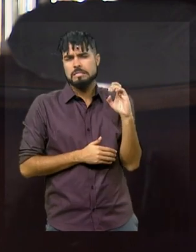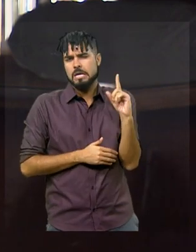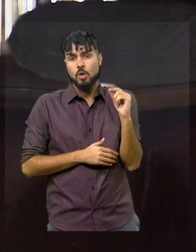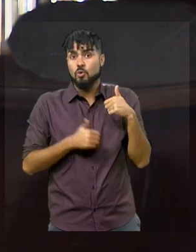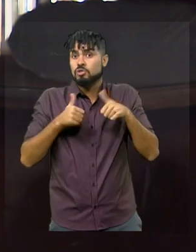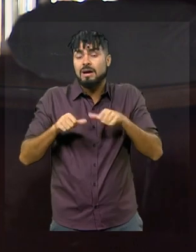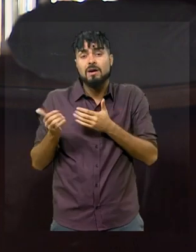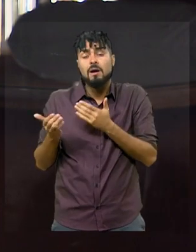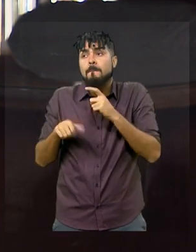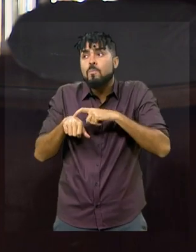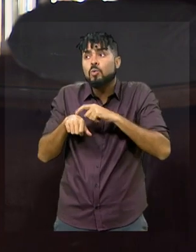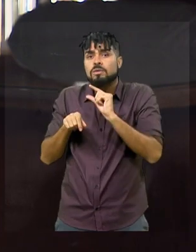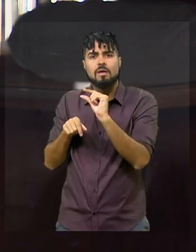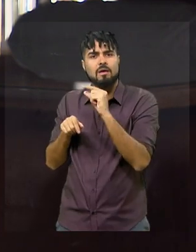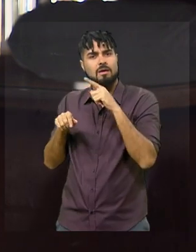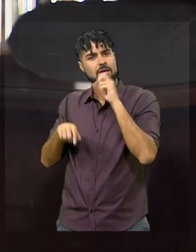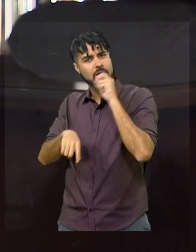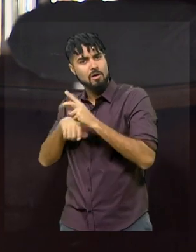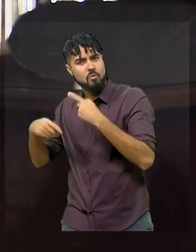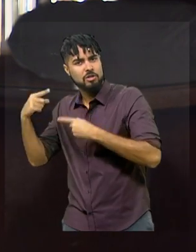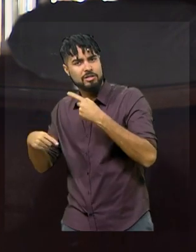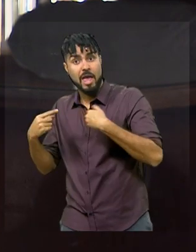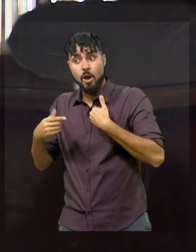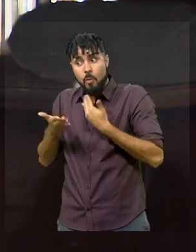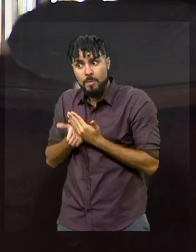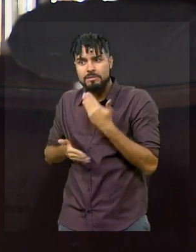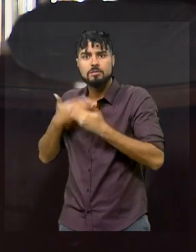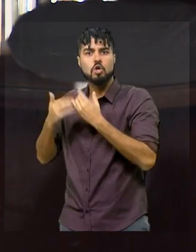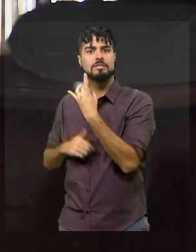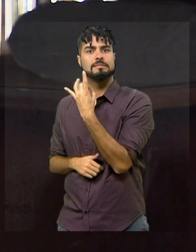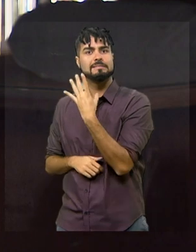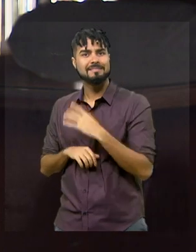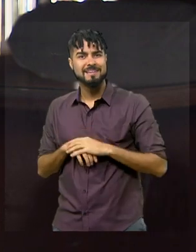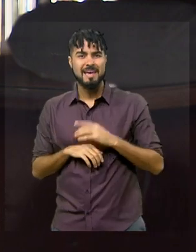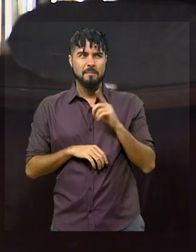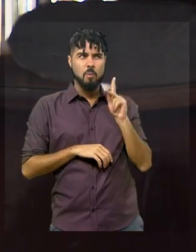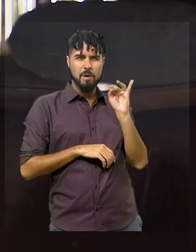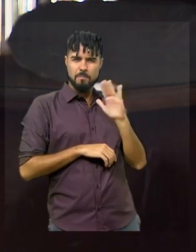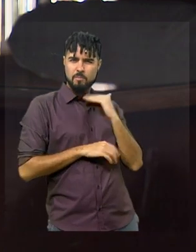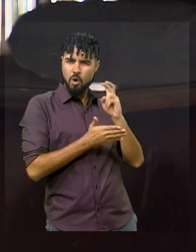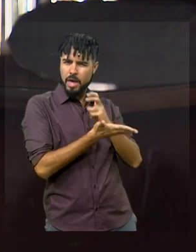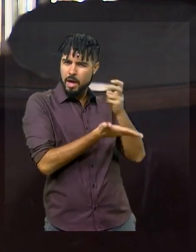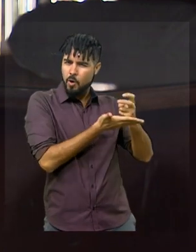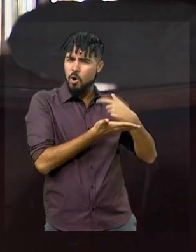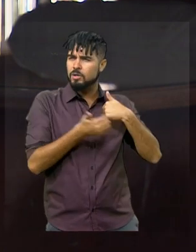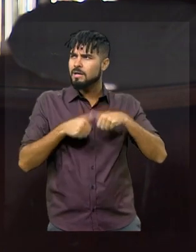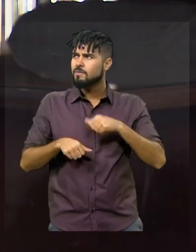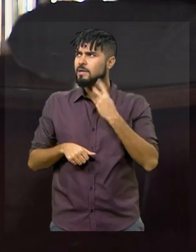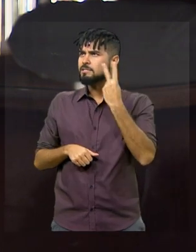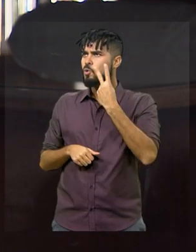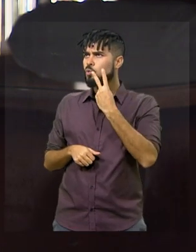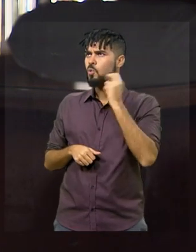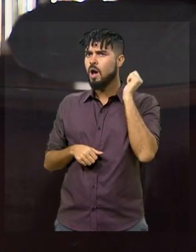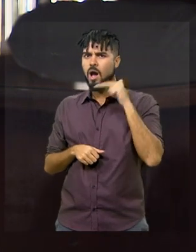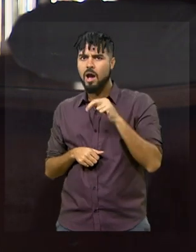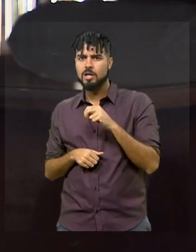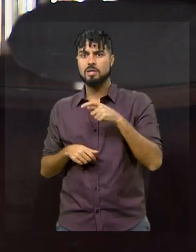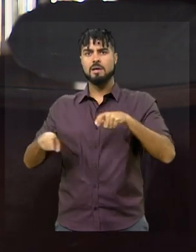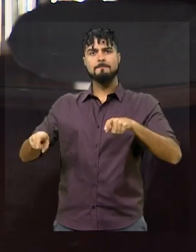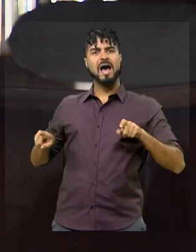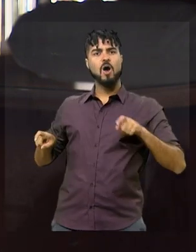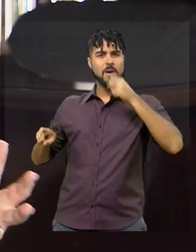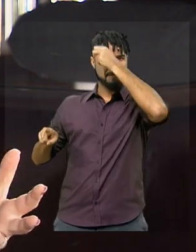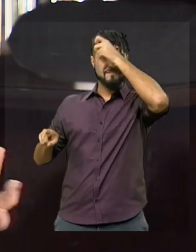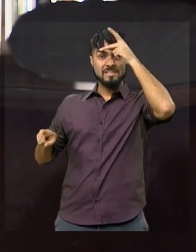Então, eu tive que andar com as minhas próprias pernas. Meu pai morreu, eu estava no segundo ano do meu primeiro mandato de prefeita. E